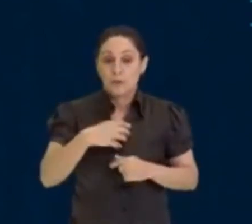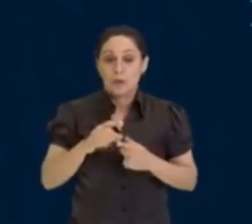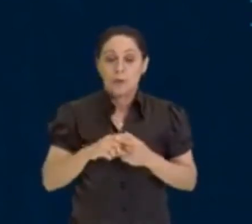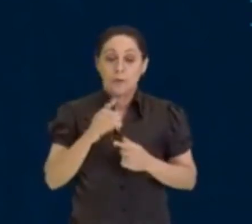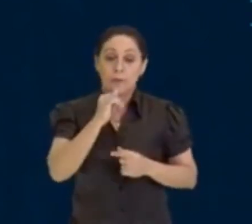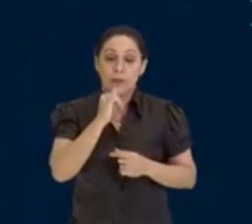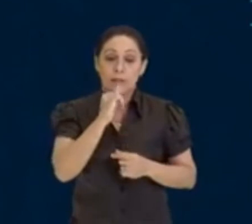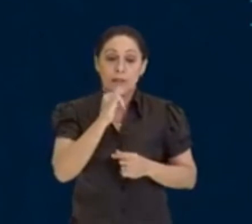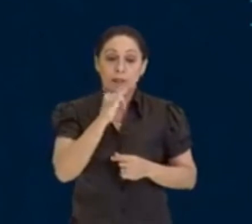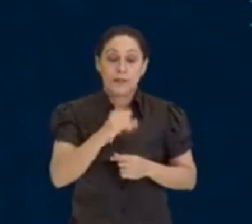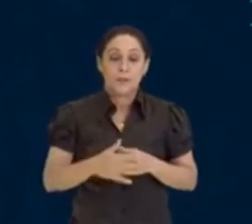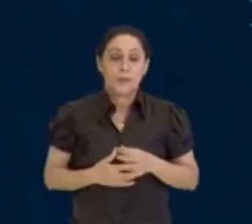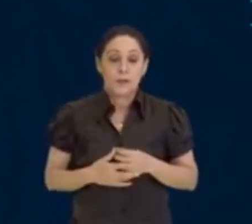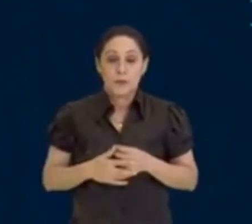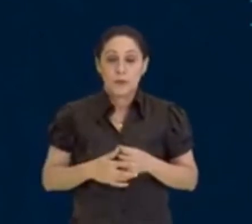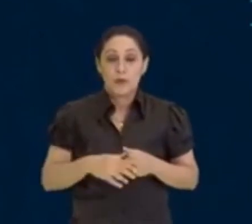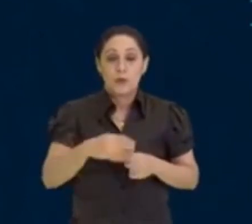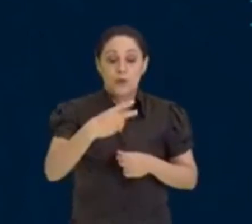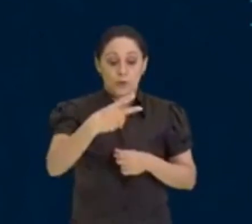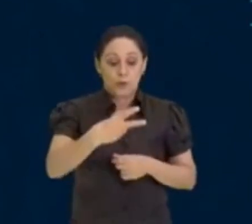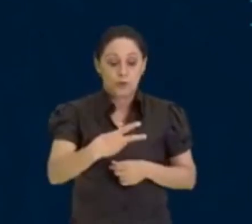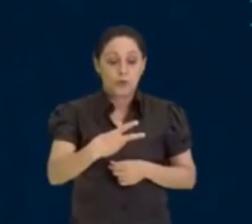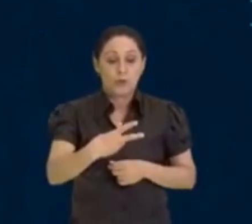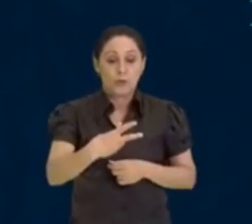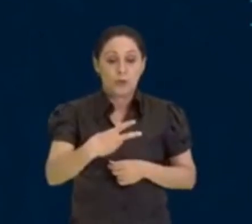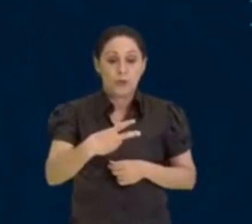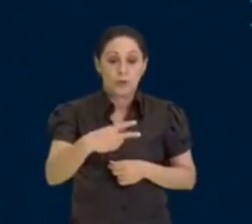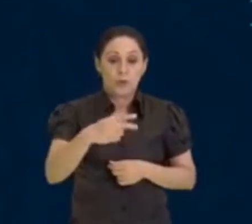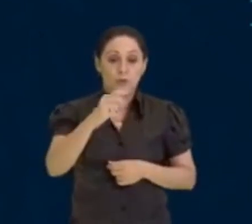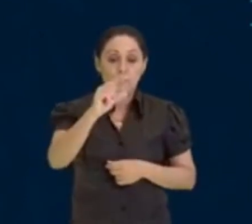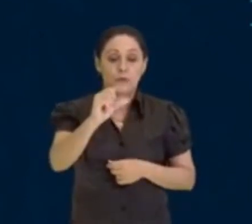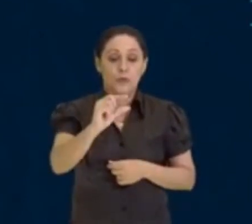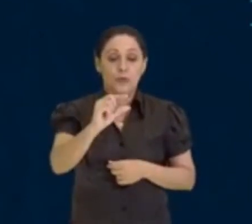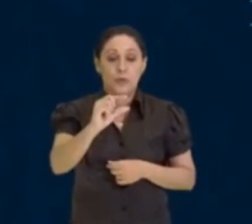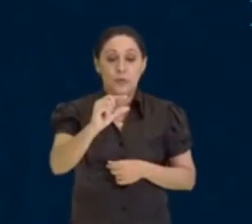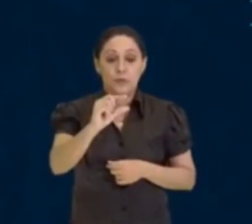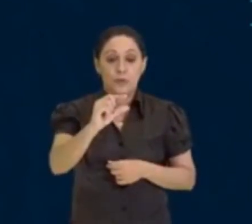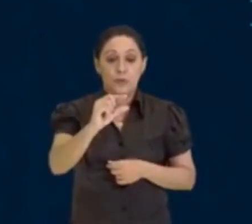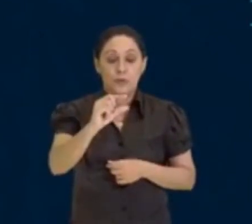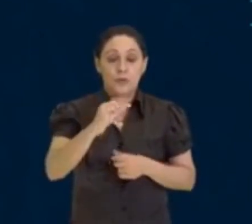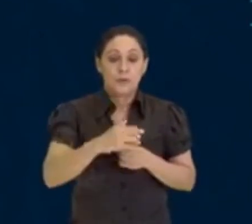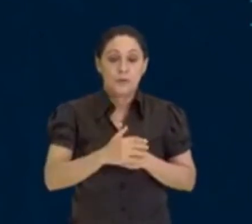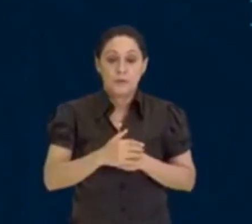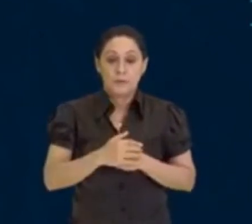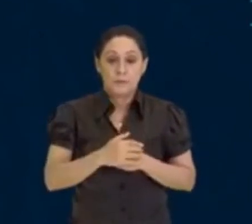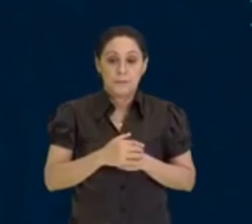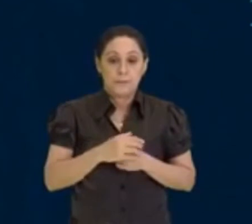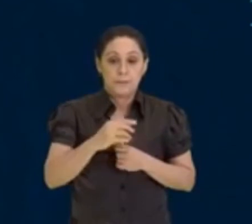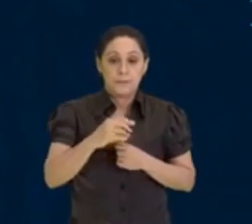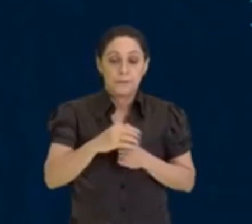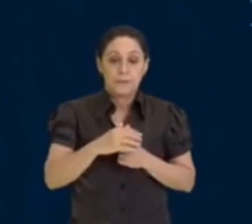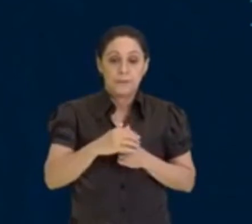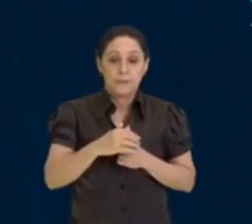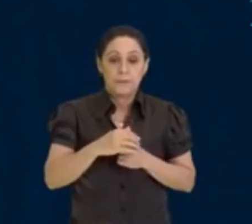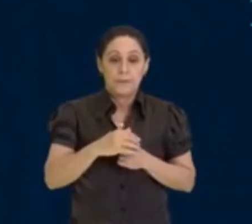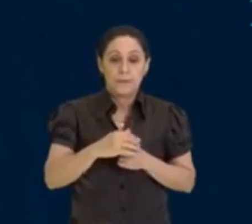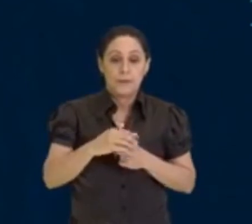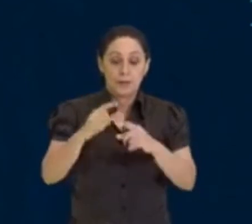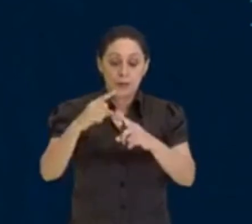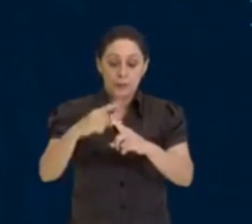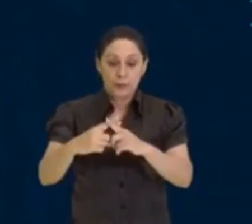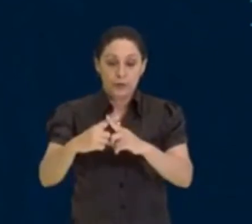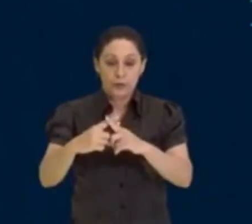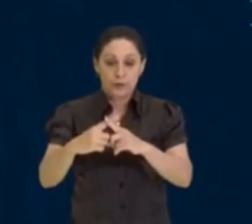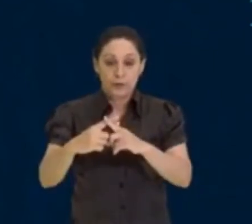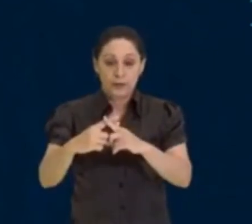2 ao quadrado, né, 2 elevado a 2, você pode falar assim também, multiplicando o